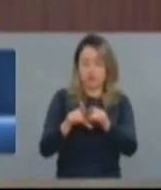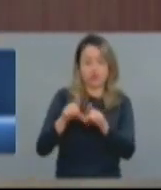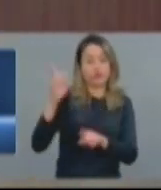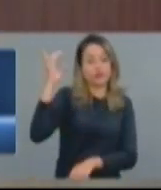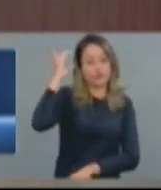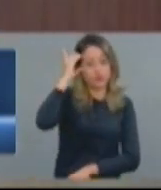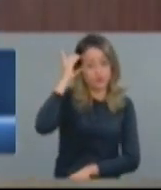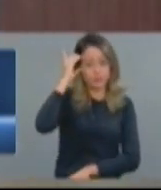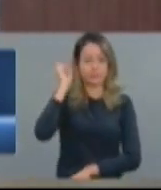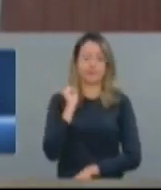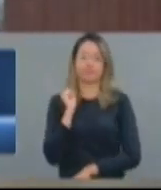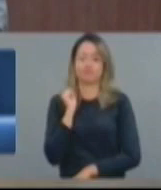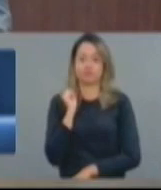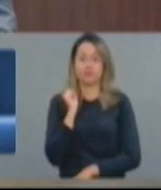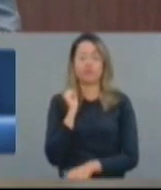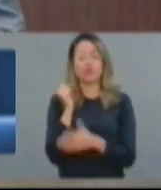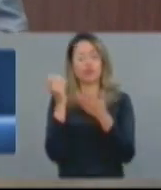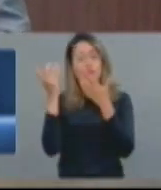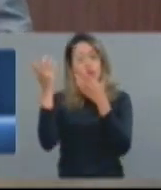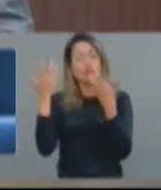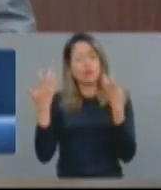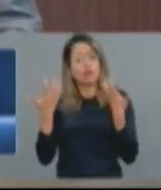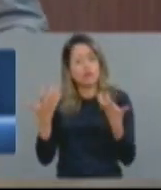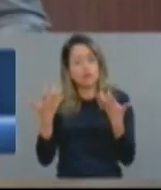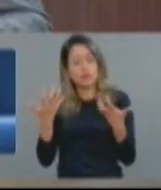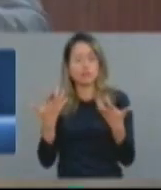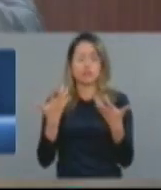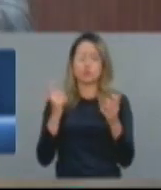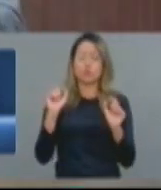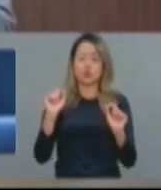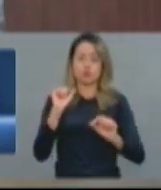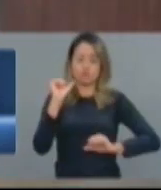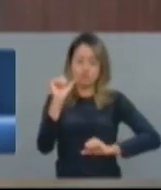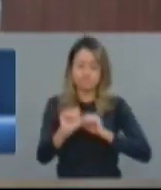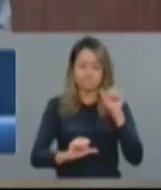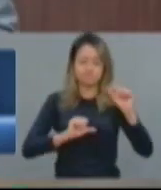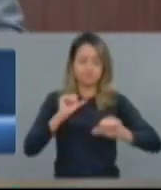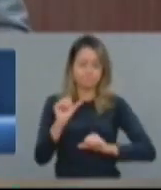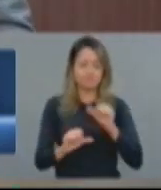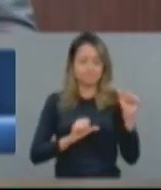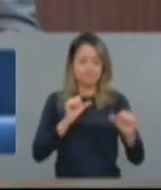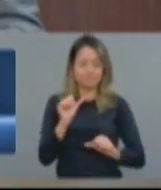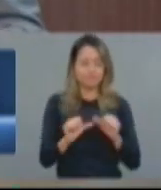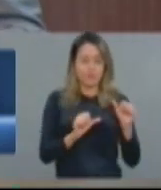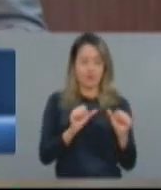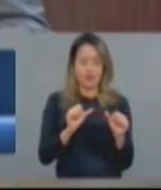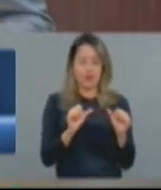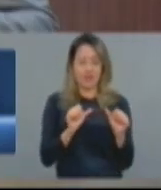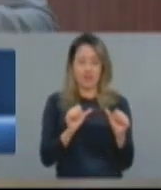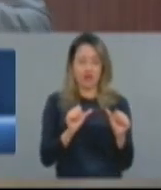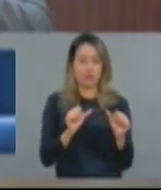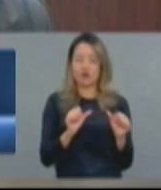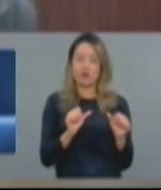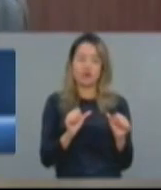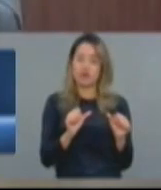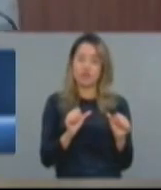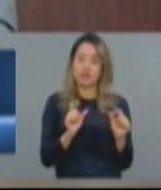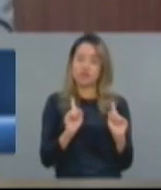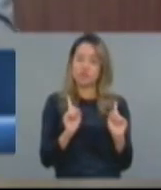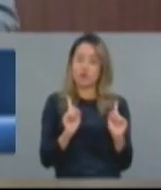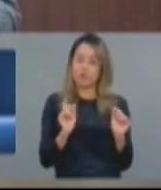se ajustar à nova realidade, começou a dar subsídios. O Estado começou a